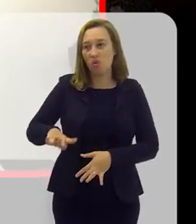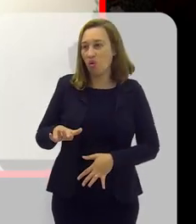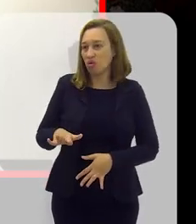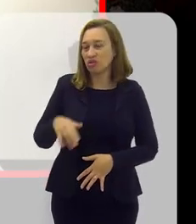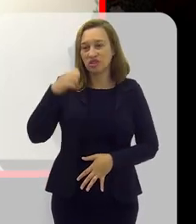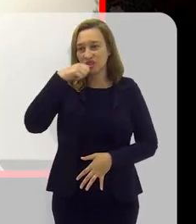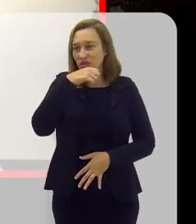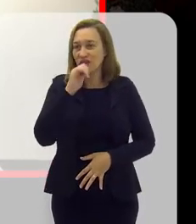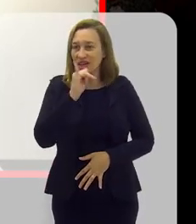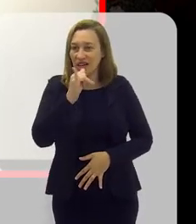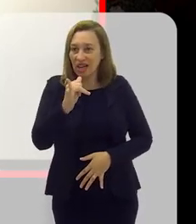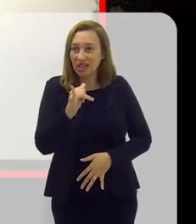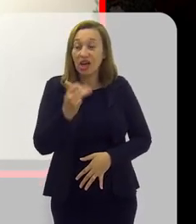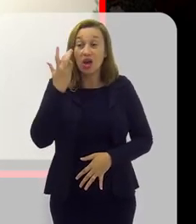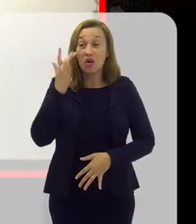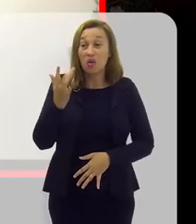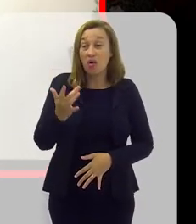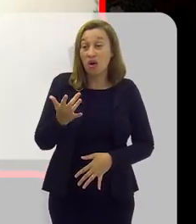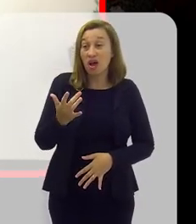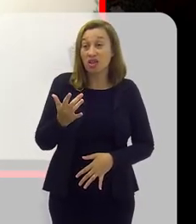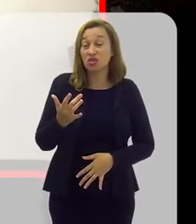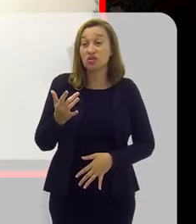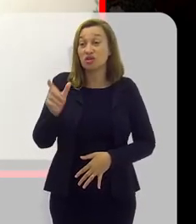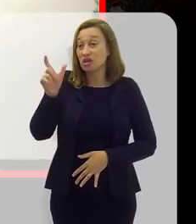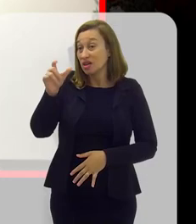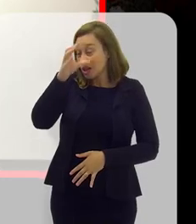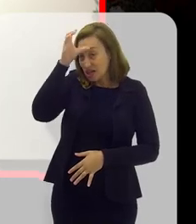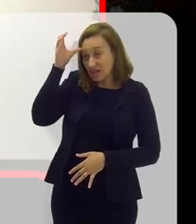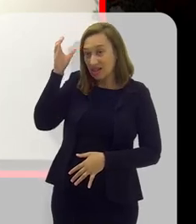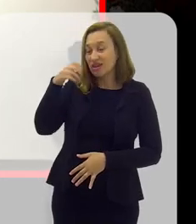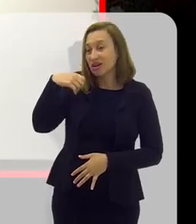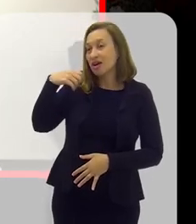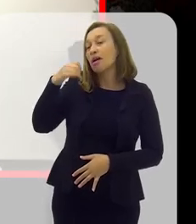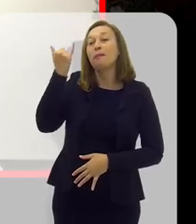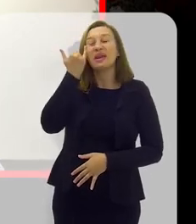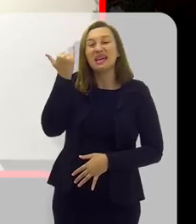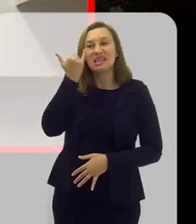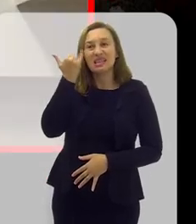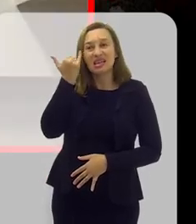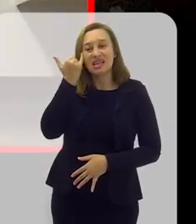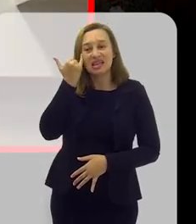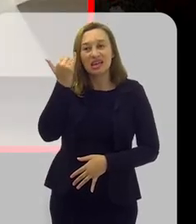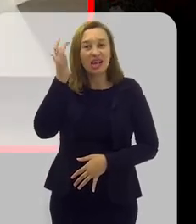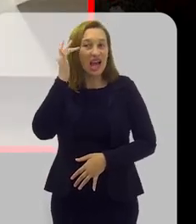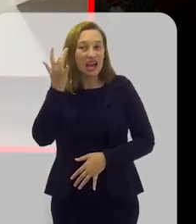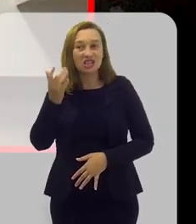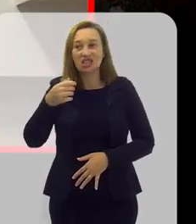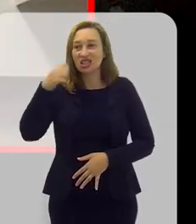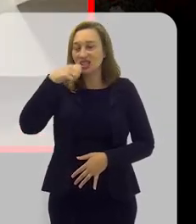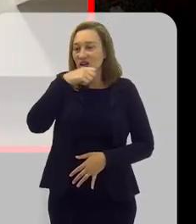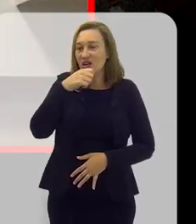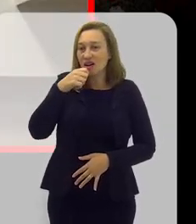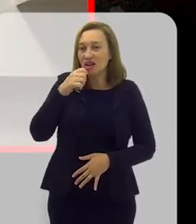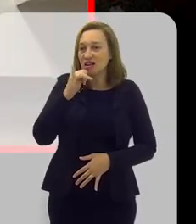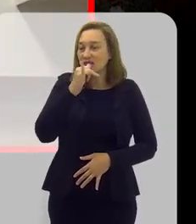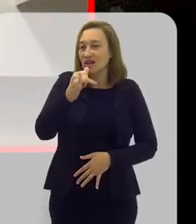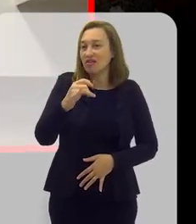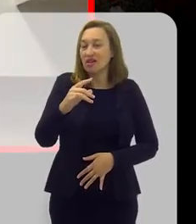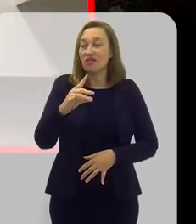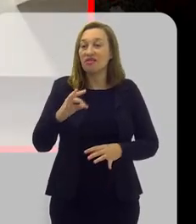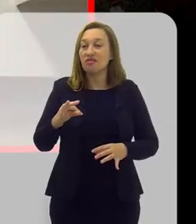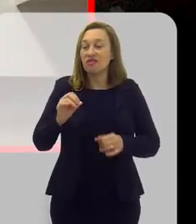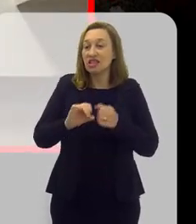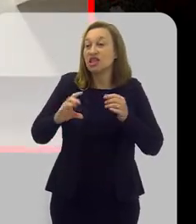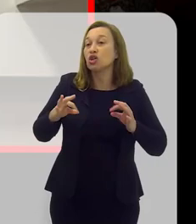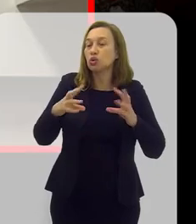pessoalmente, não gosto muito da escova elétrica porque eu acho que o paciente fica muito preguiçoso. Ele acha que a escova vai fazer tudo por ele e ela não vai. A gente tem que